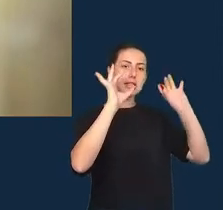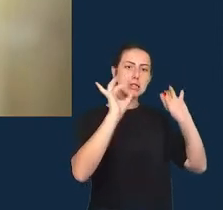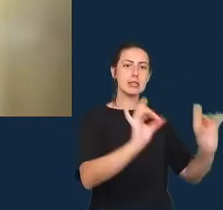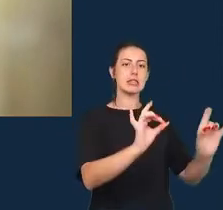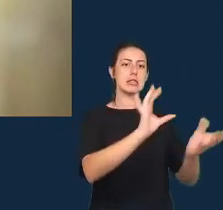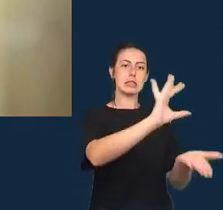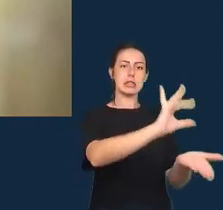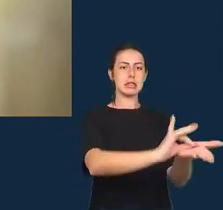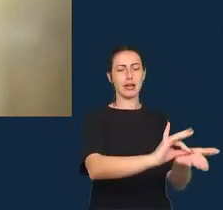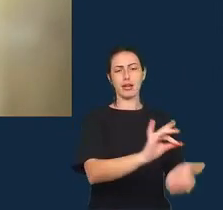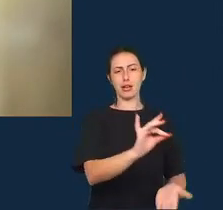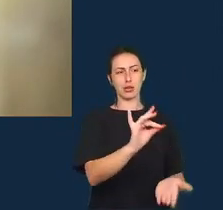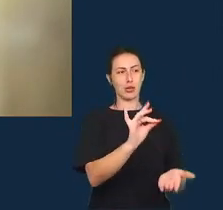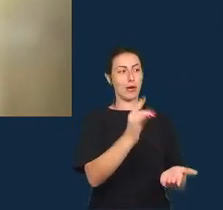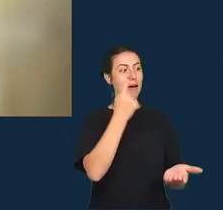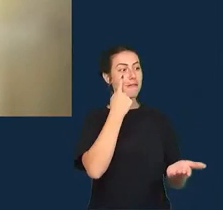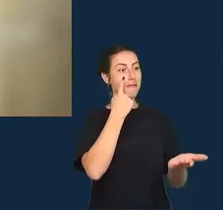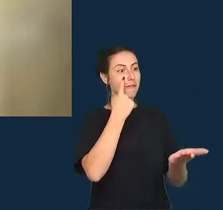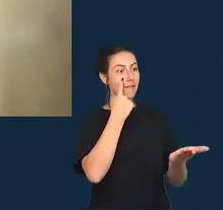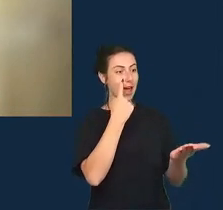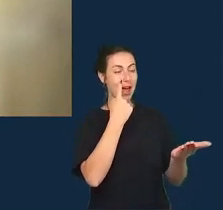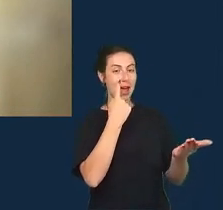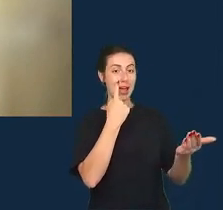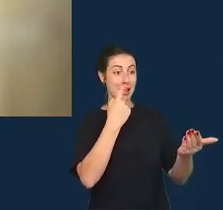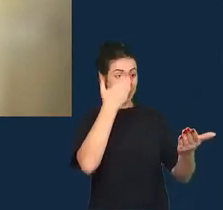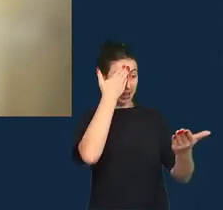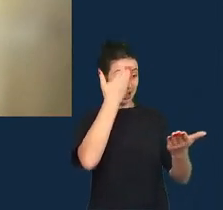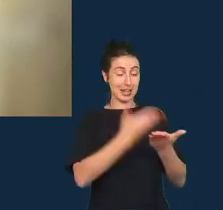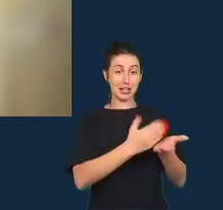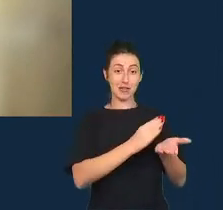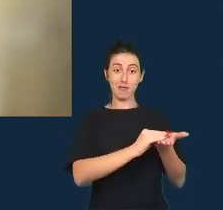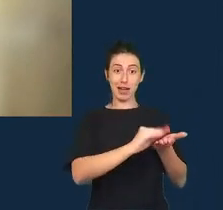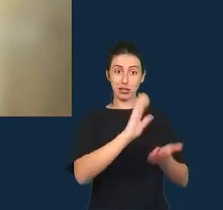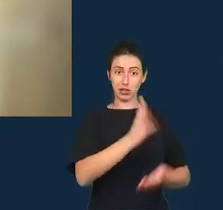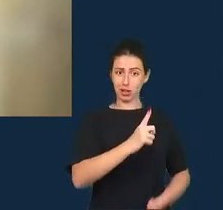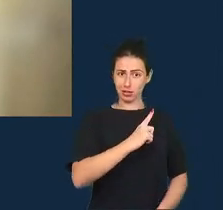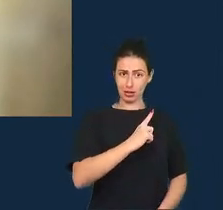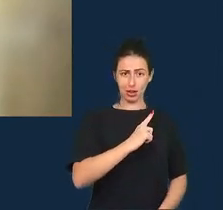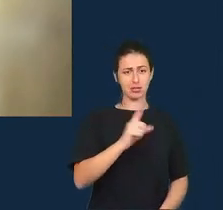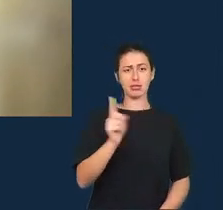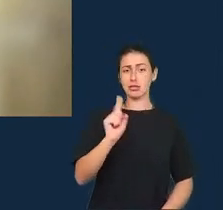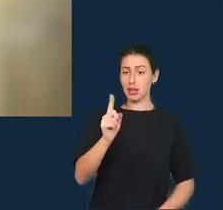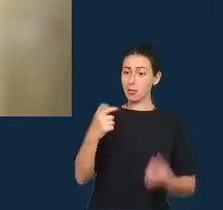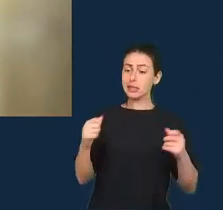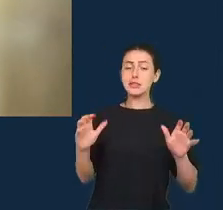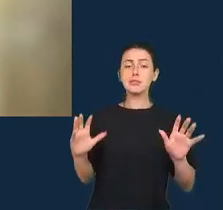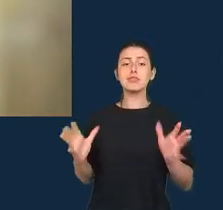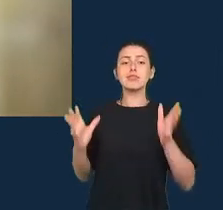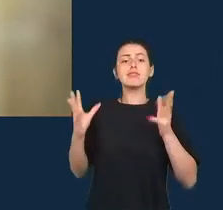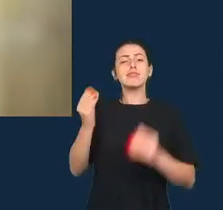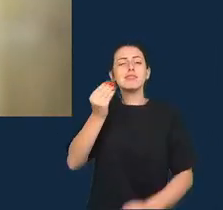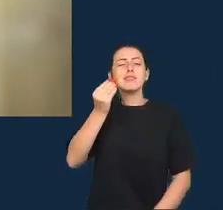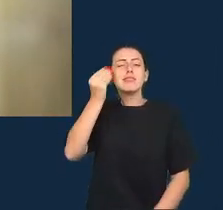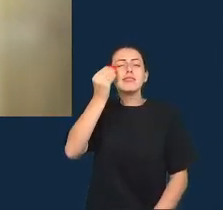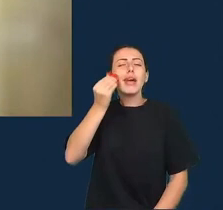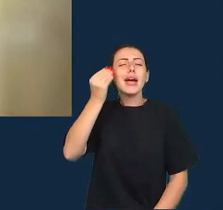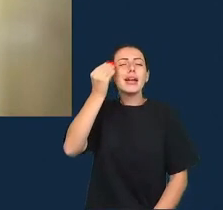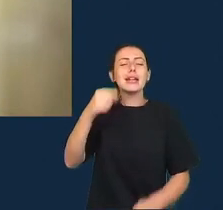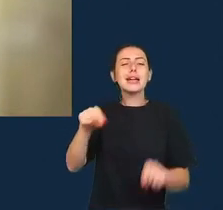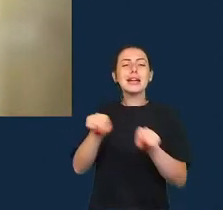pré-existem mas é uma forma de experimentação e oxalá um engajamento